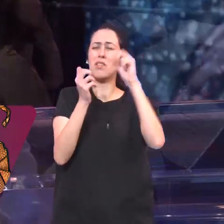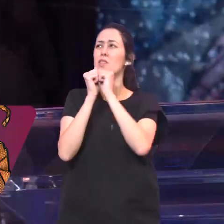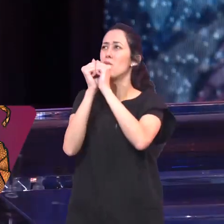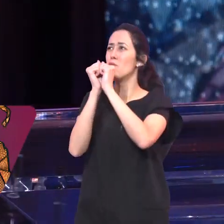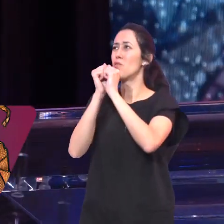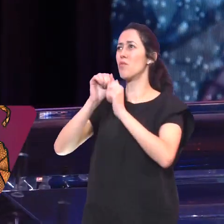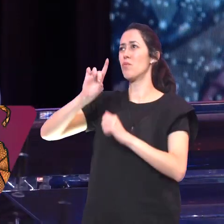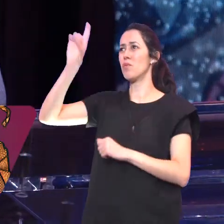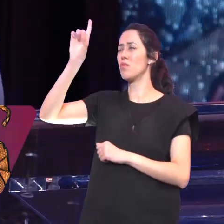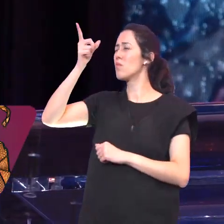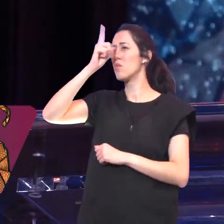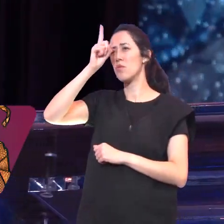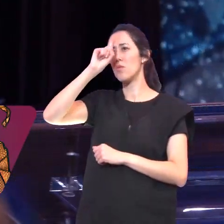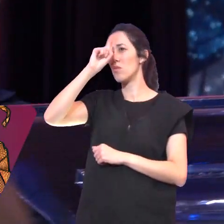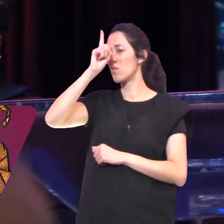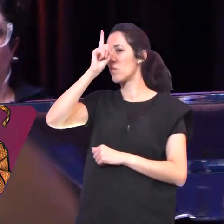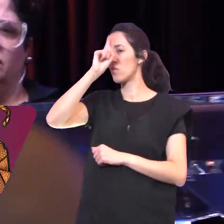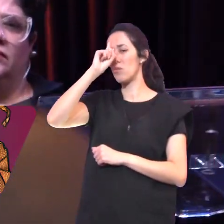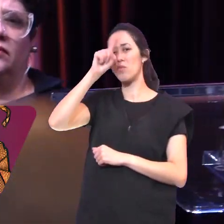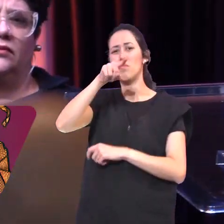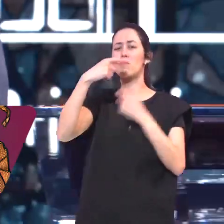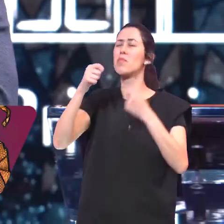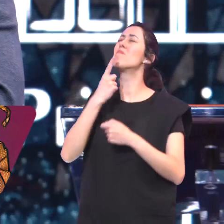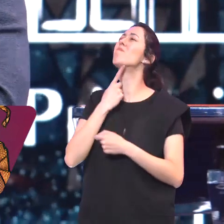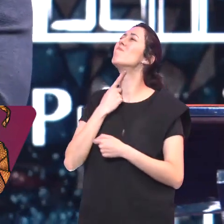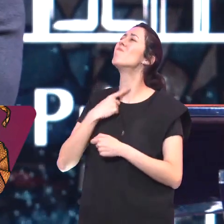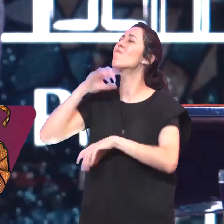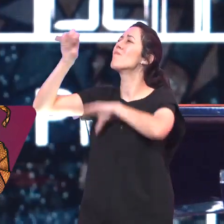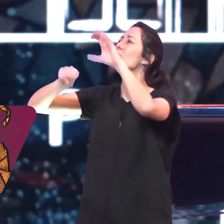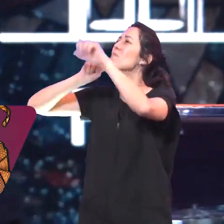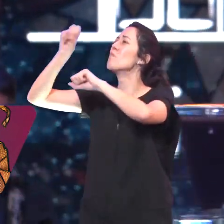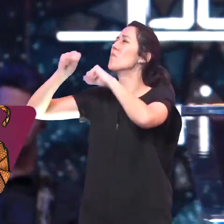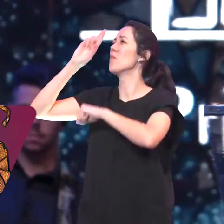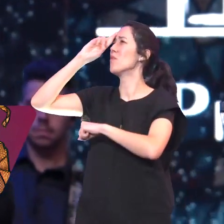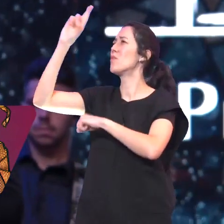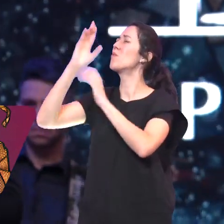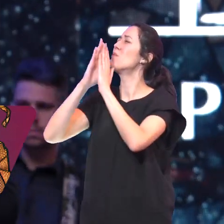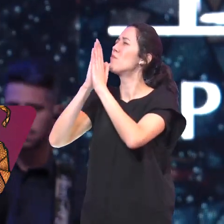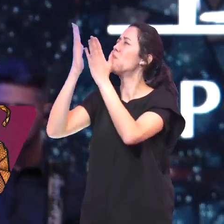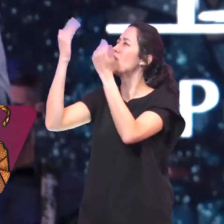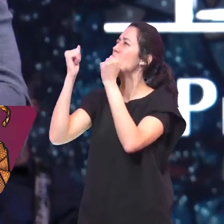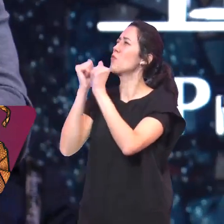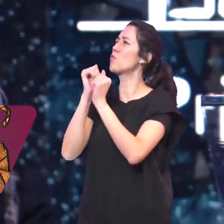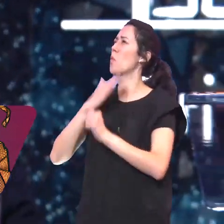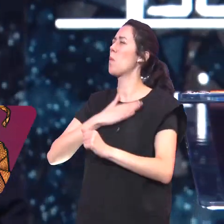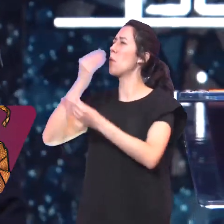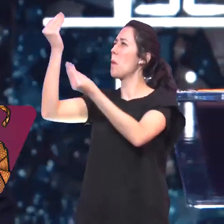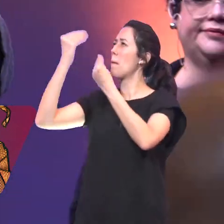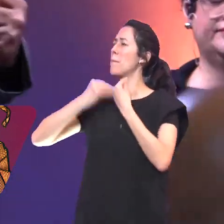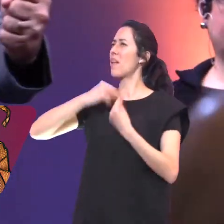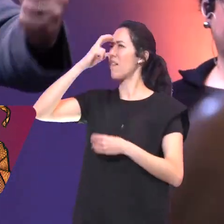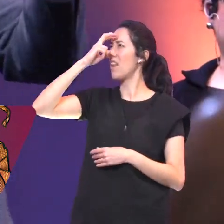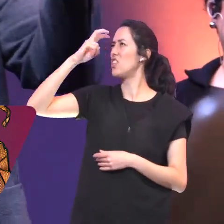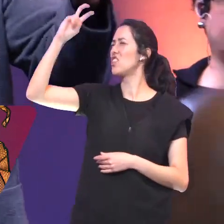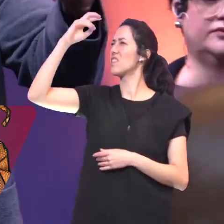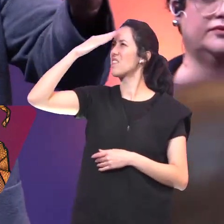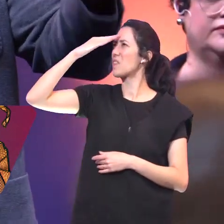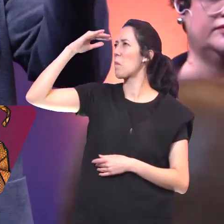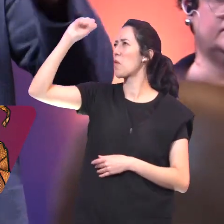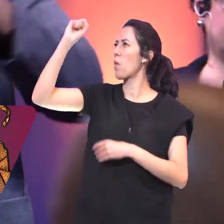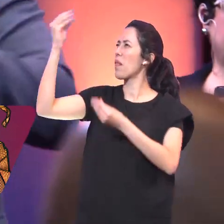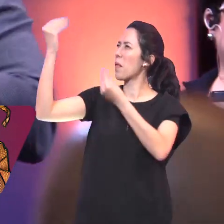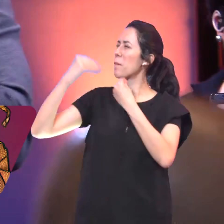Com Ele Todos os dias Desejar a presença Dele E dizer Senhor Vem sobre a minha vida Me dá inteligência Me dá sabedoria Me dá